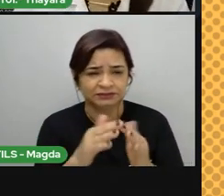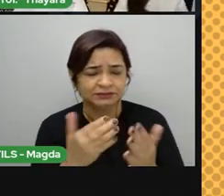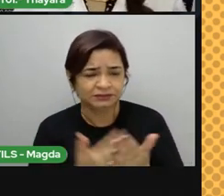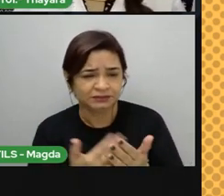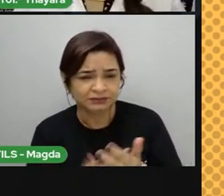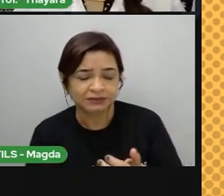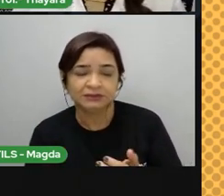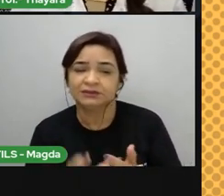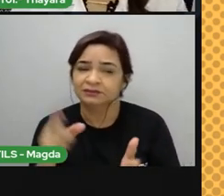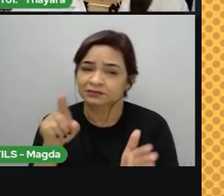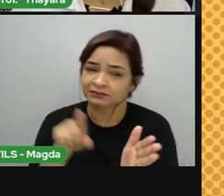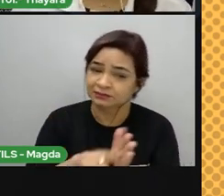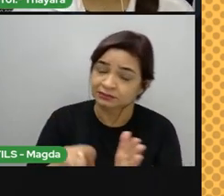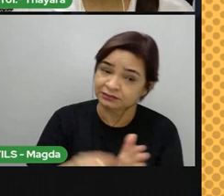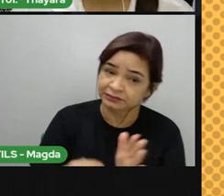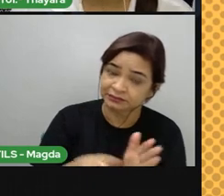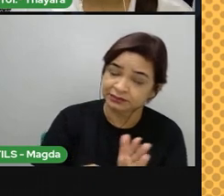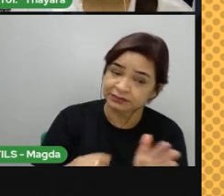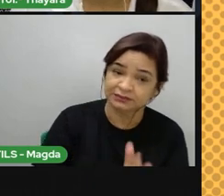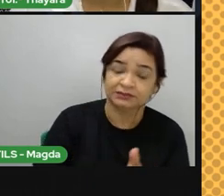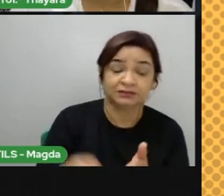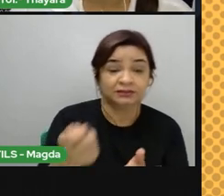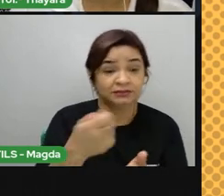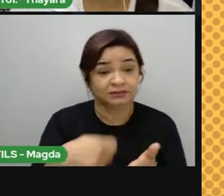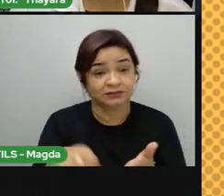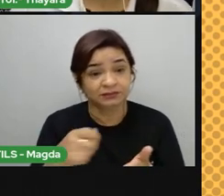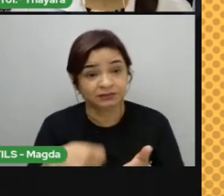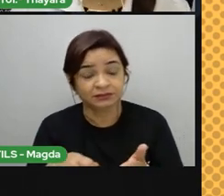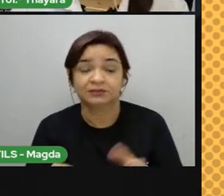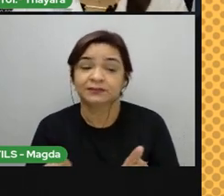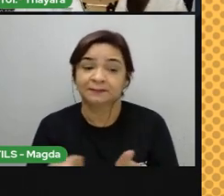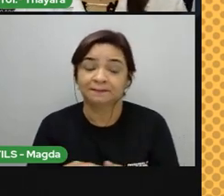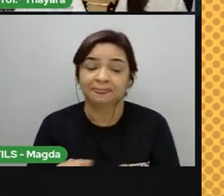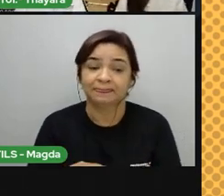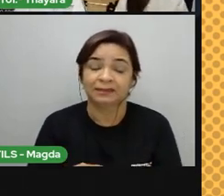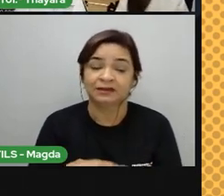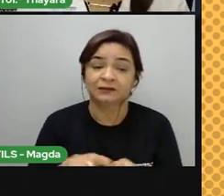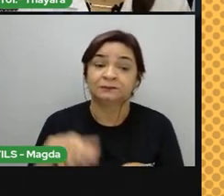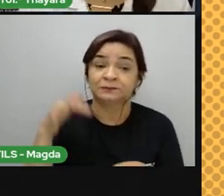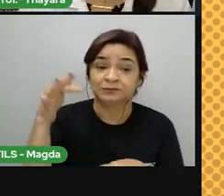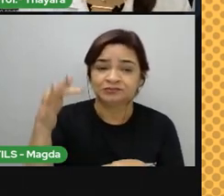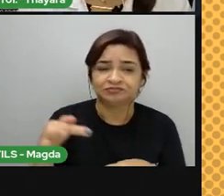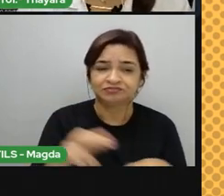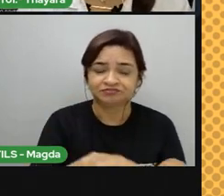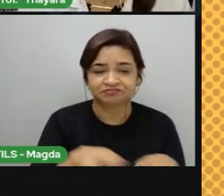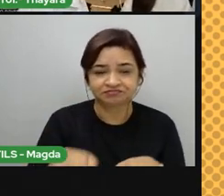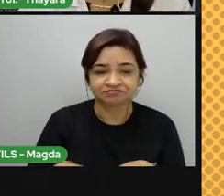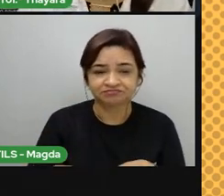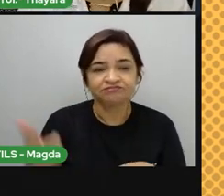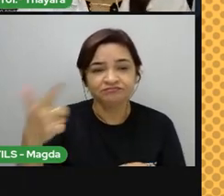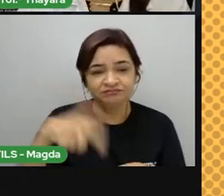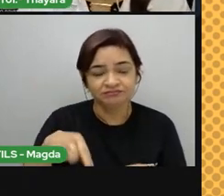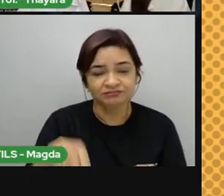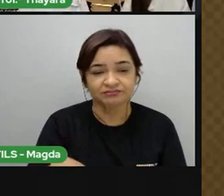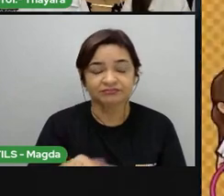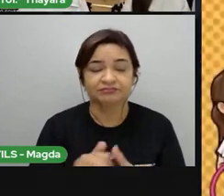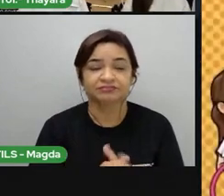as dúvidas com eles, vão fazer a correção dessa atividade. E na próxima semana, gente se vê aqui de novo.